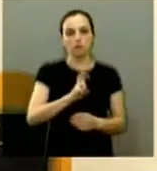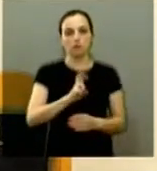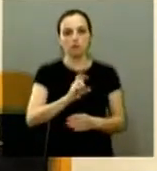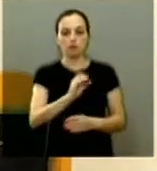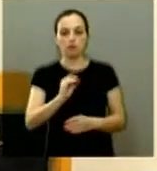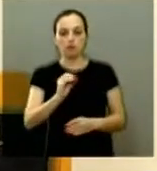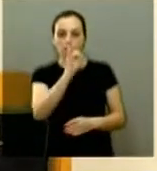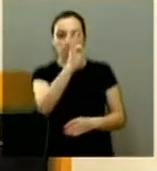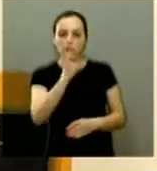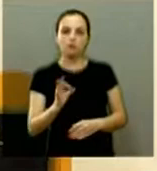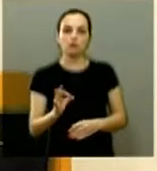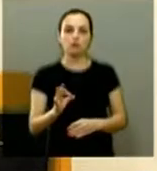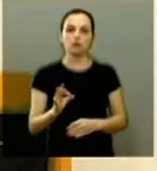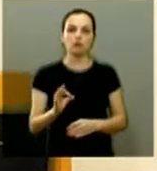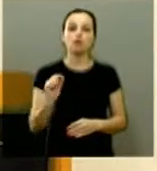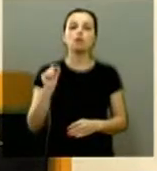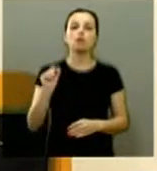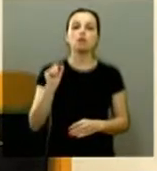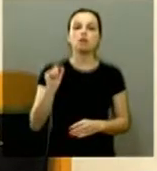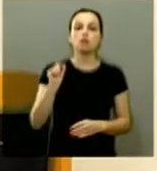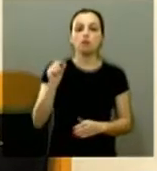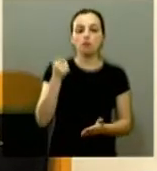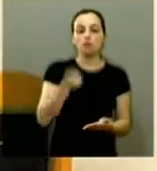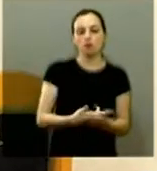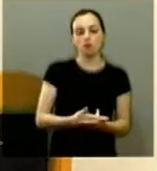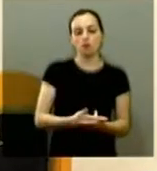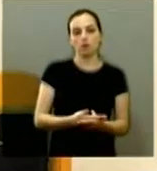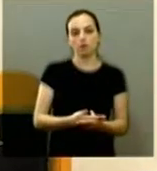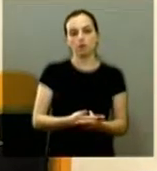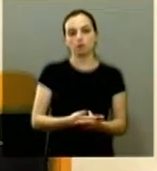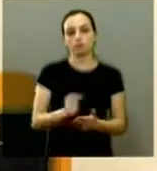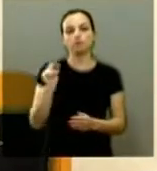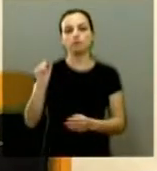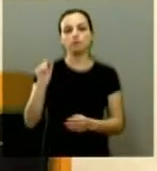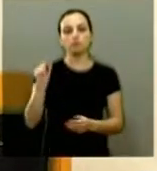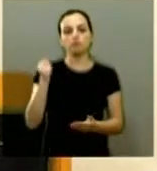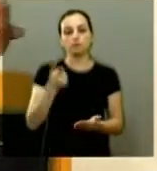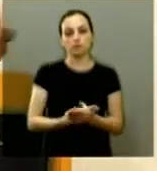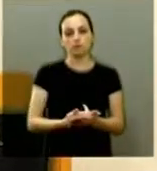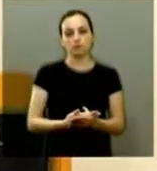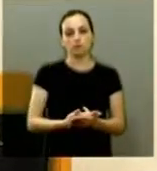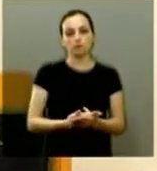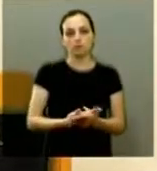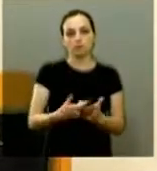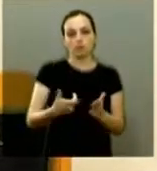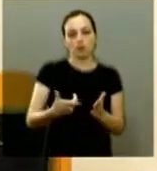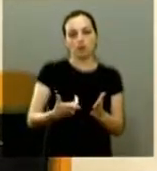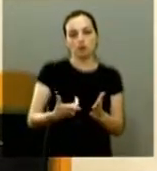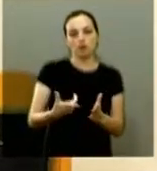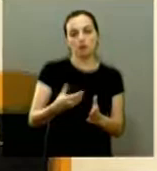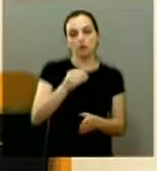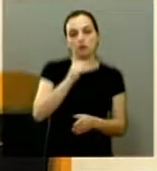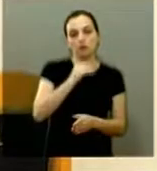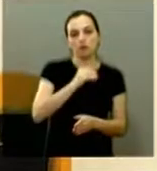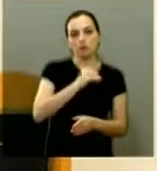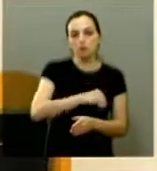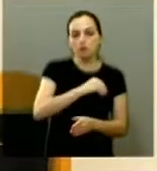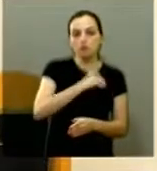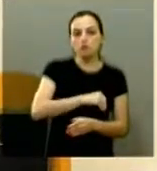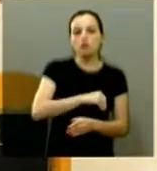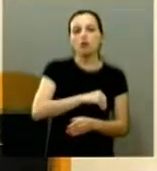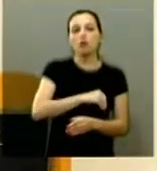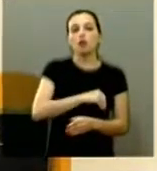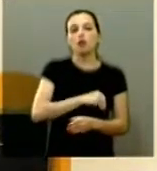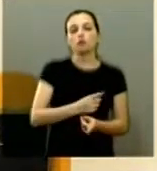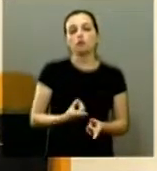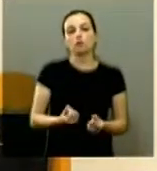vez dizer quem vai pagar quem vai pagar esse retroativo do FGTS quem vai pagar